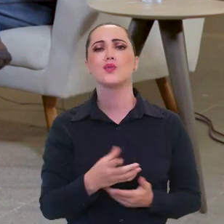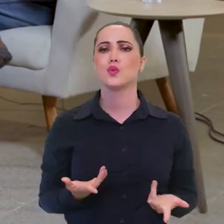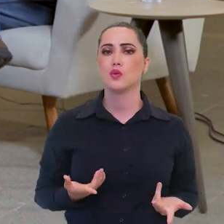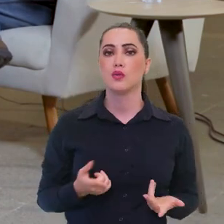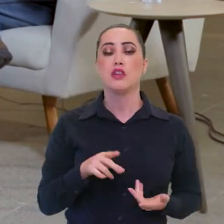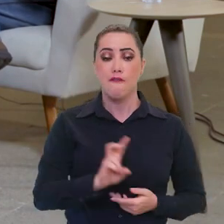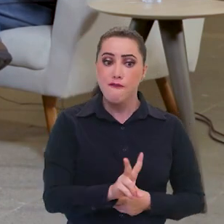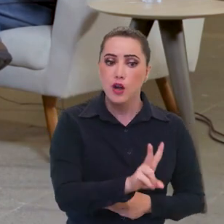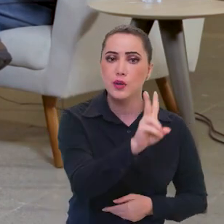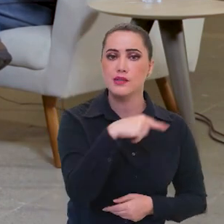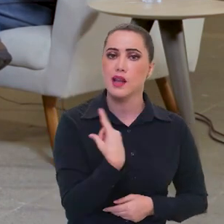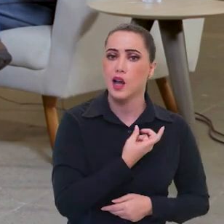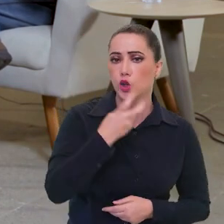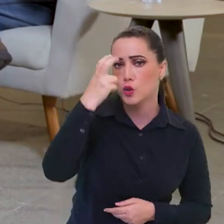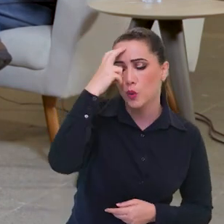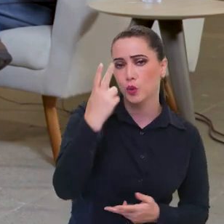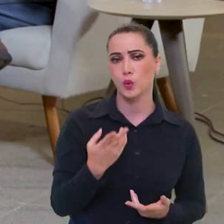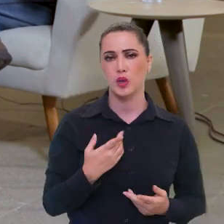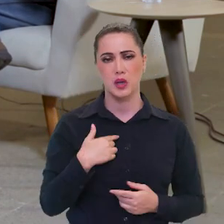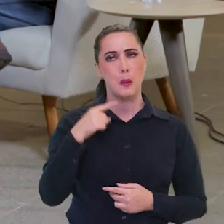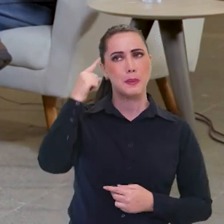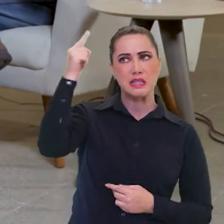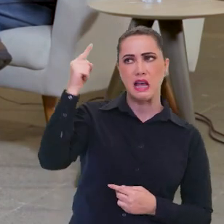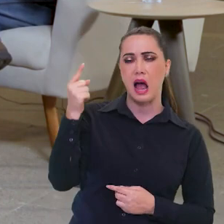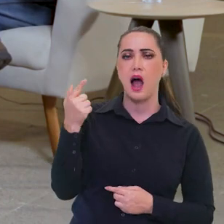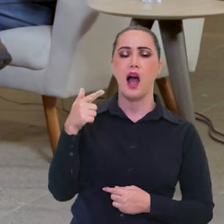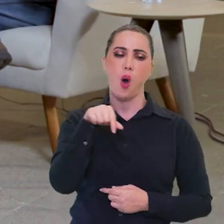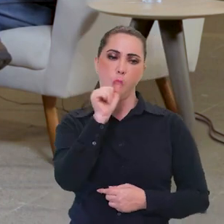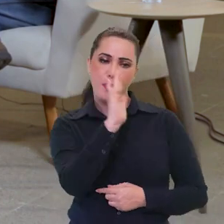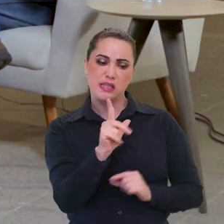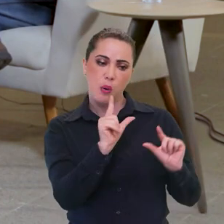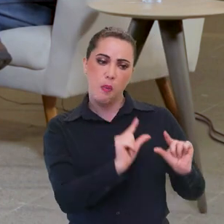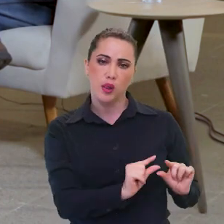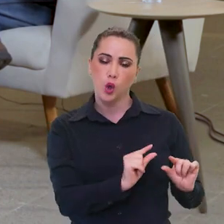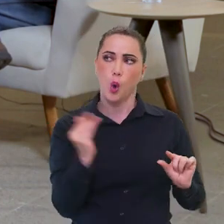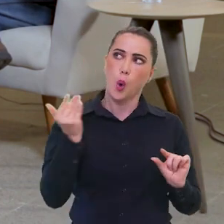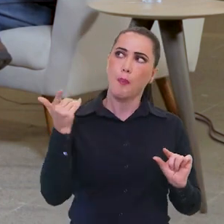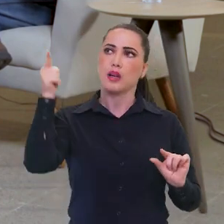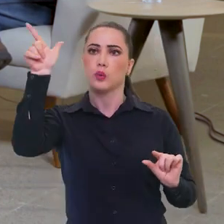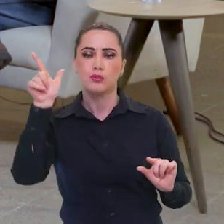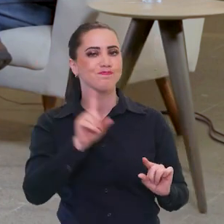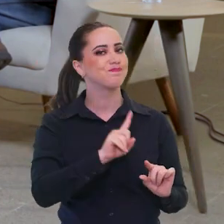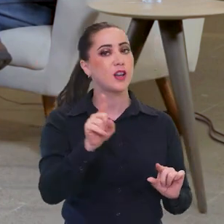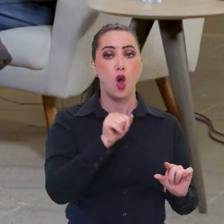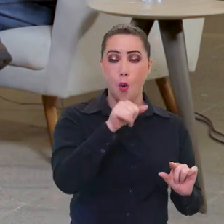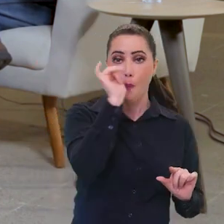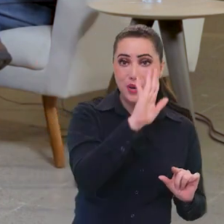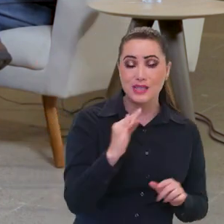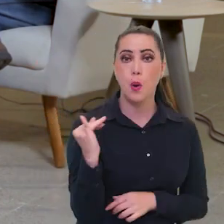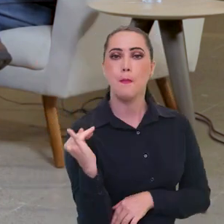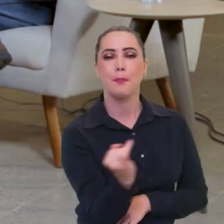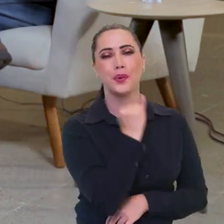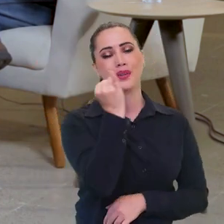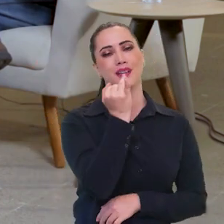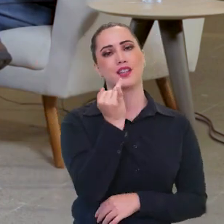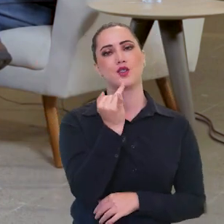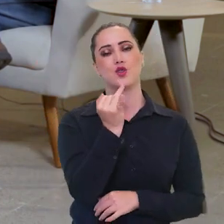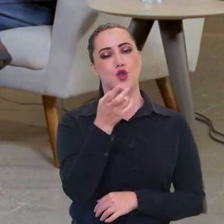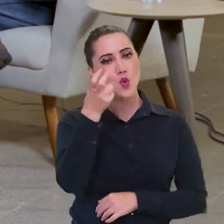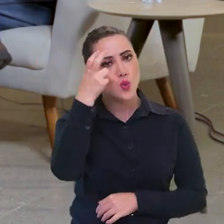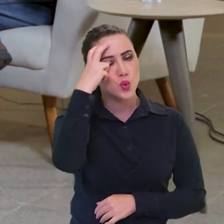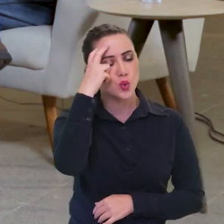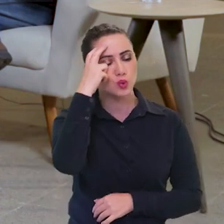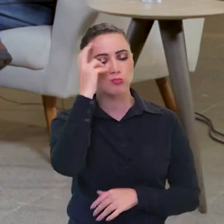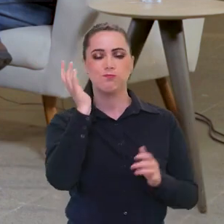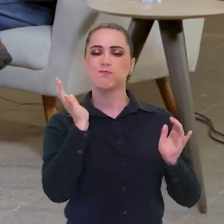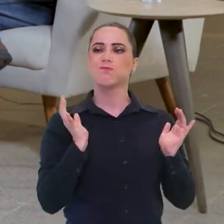e dar valor a isso, não achar que a nossa cultura é menor do que a cultura, muito pelo contrário, é um dos países que tem a cultura mais rica do que se